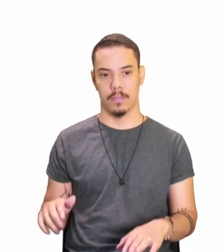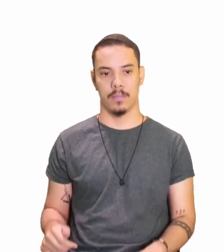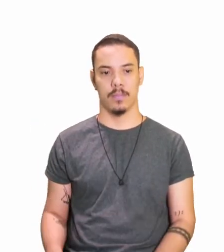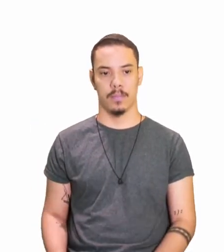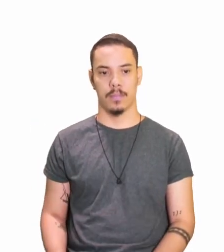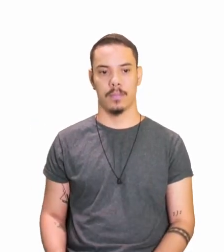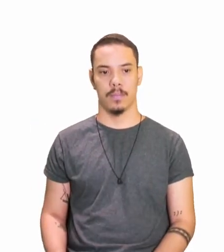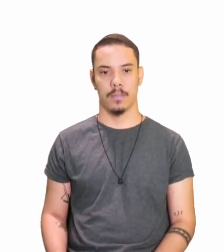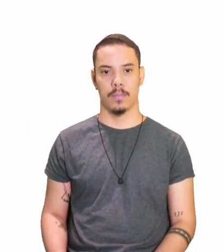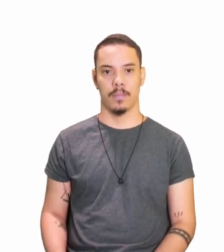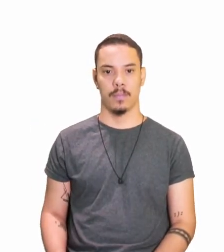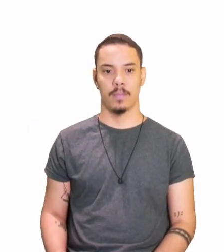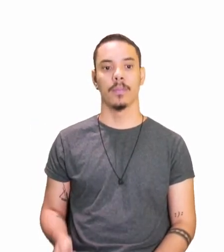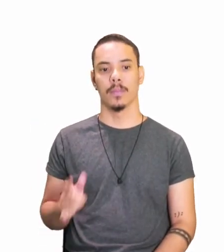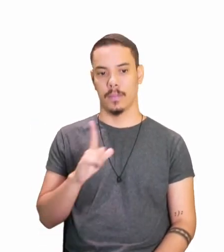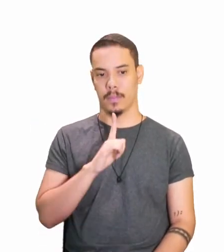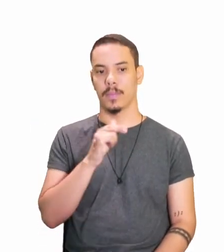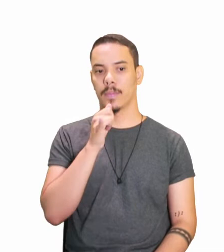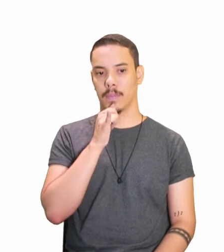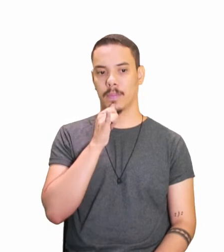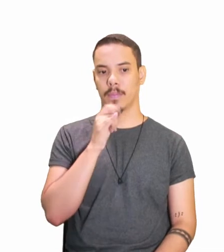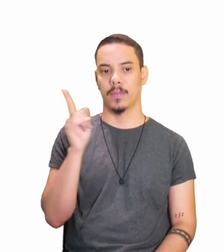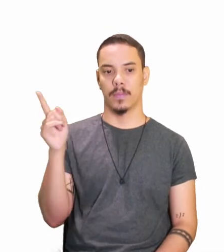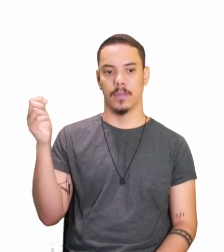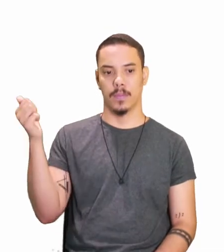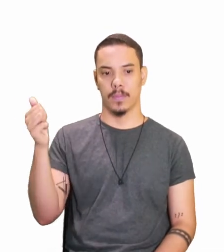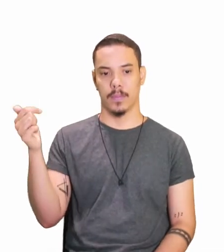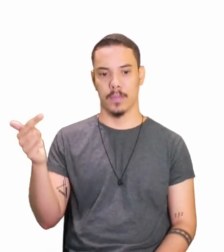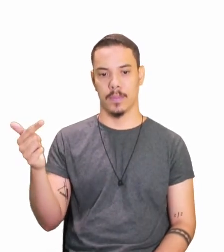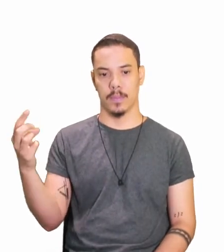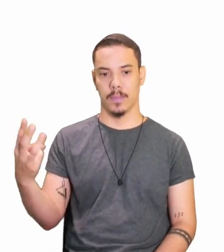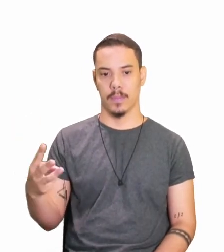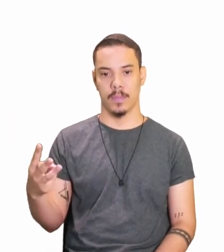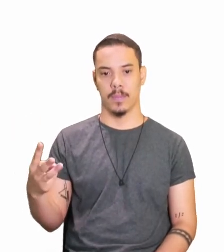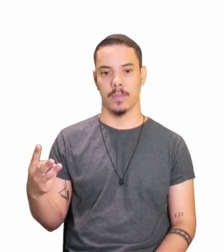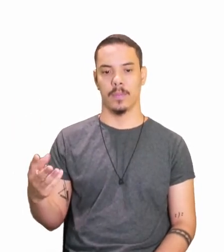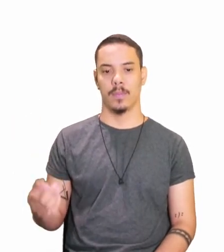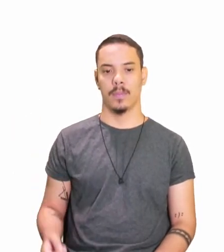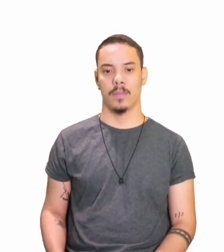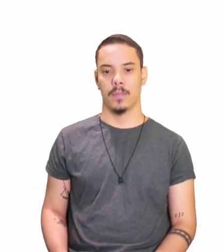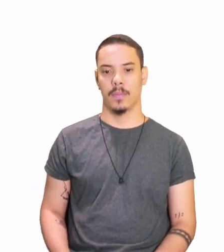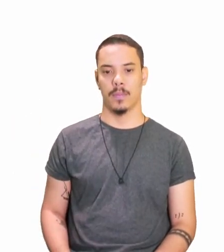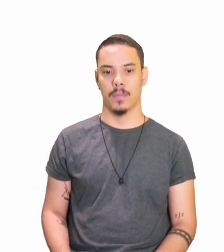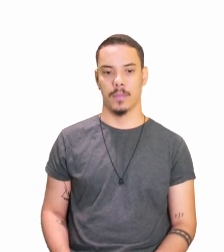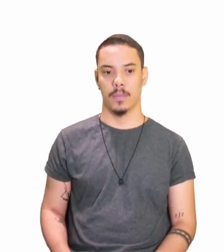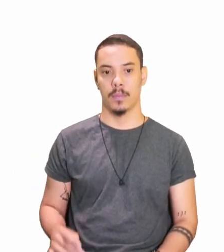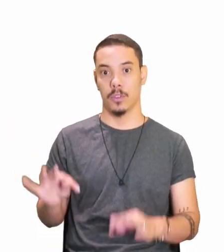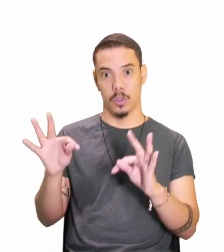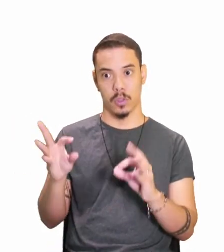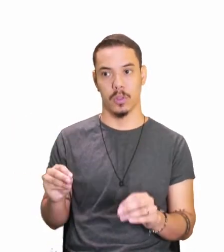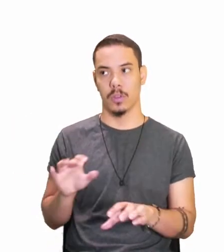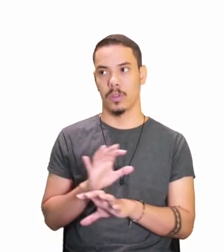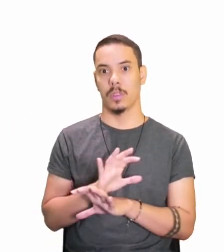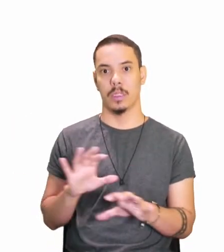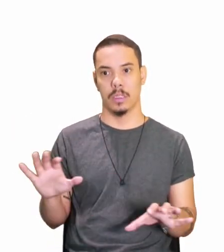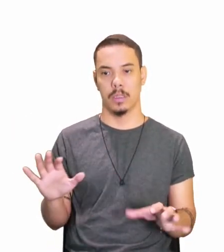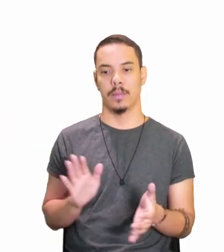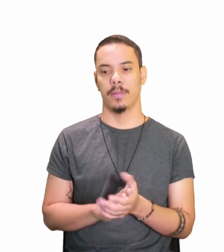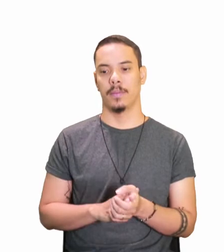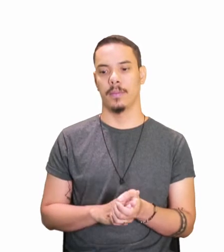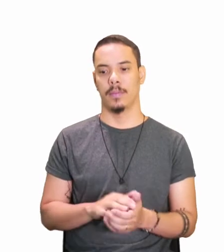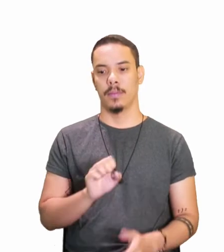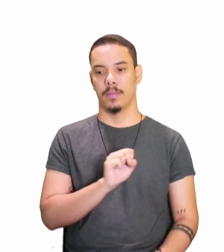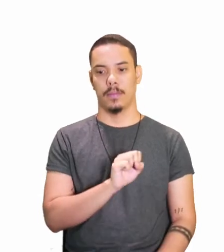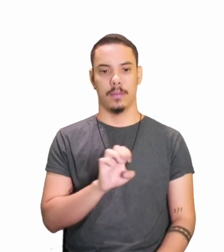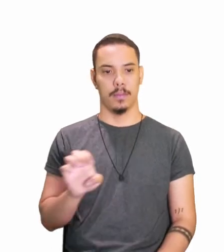matar, extinguir, fixar, cantar, falar, e se eu fosse colocar